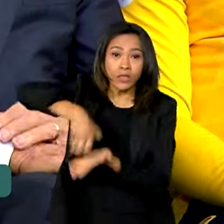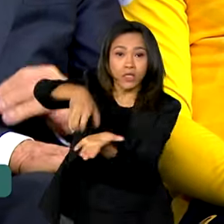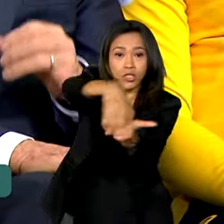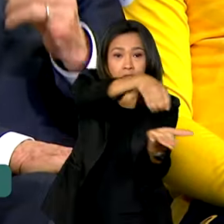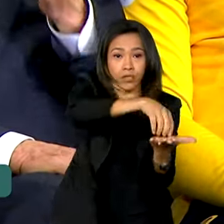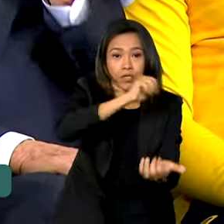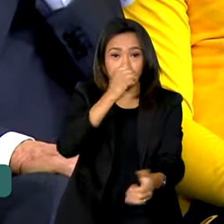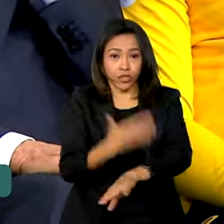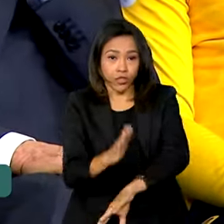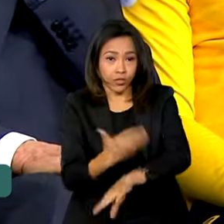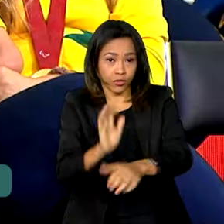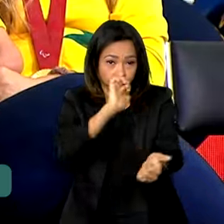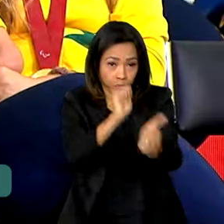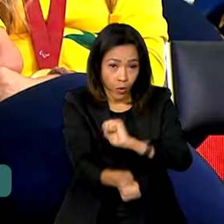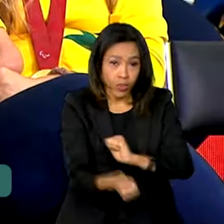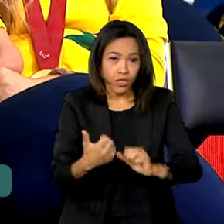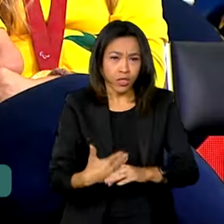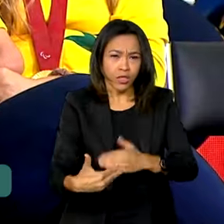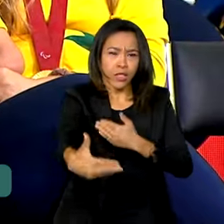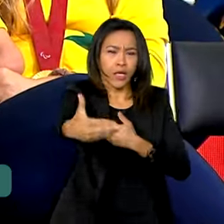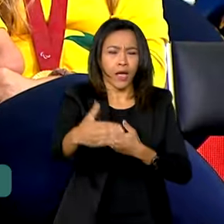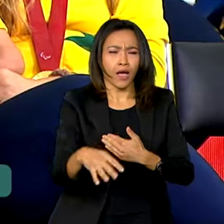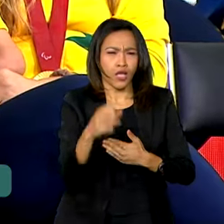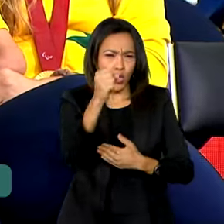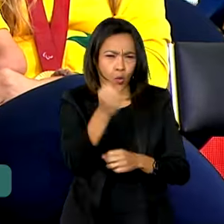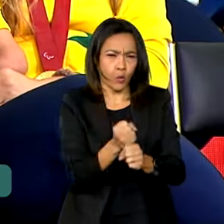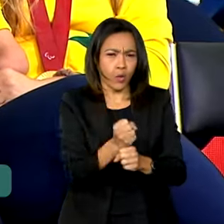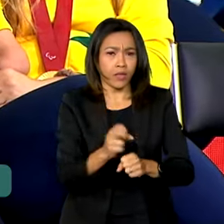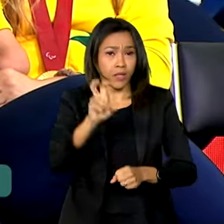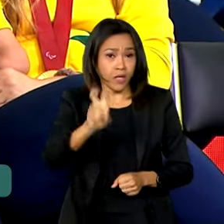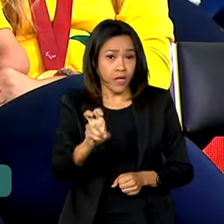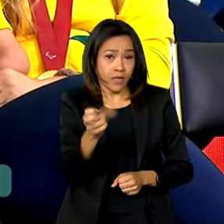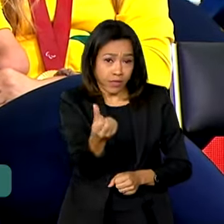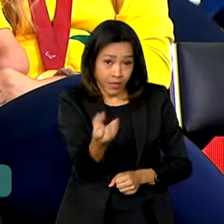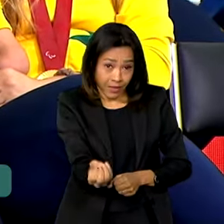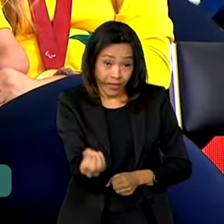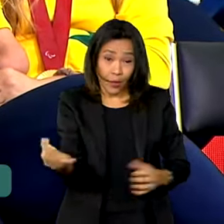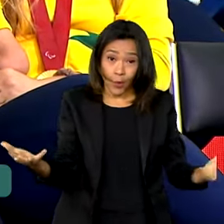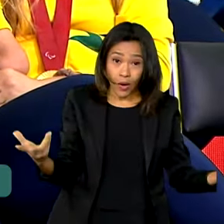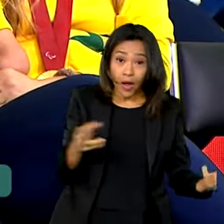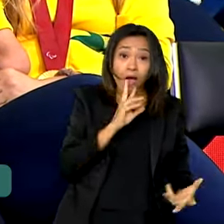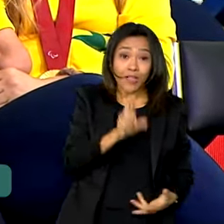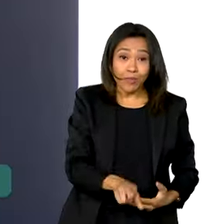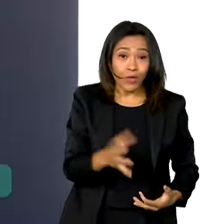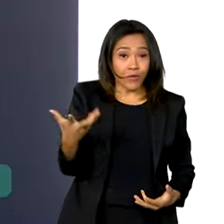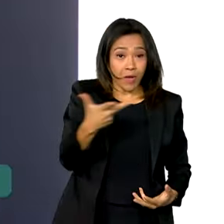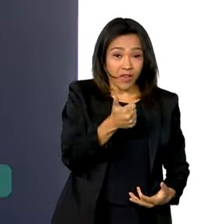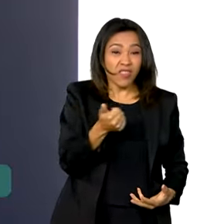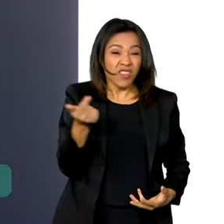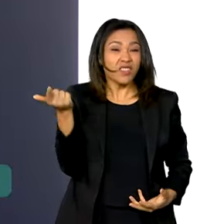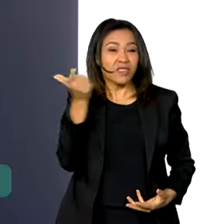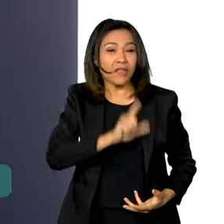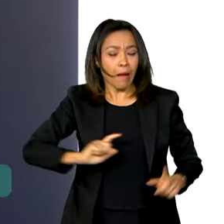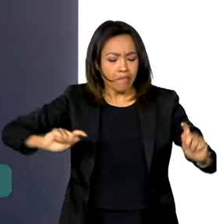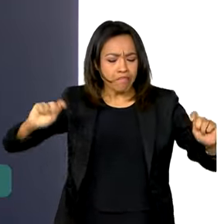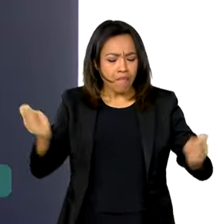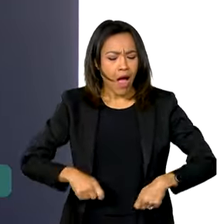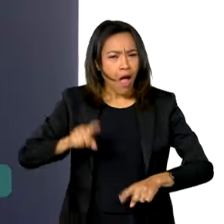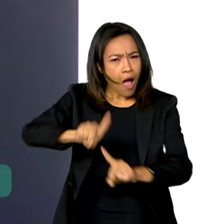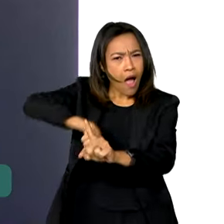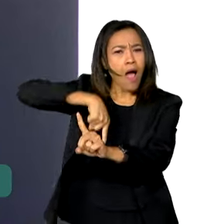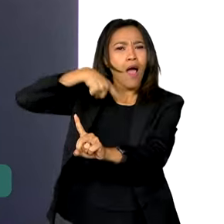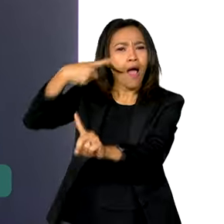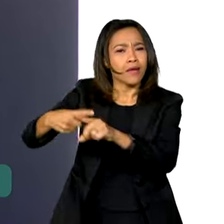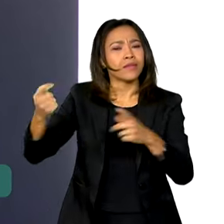expectativa é de criar nos próximos oito anos 560. O resultado foi maravilhoso, mas eu sei que a gente pode muito mais. E quem sabe, presidente